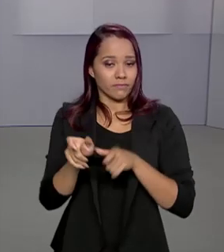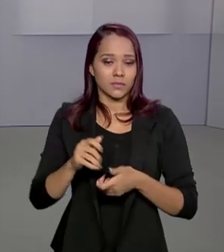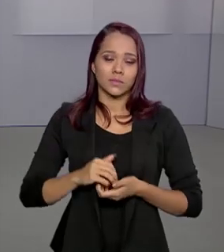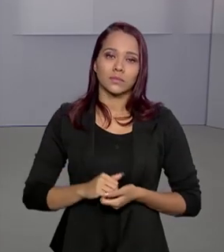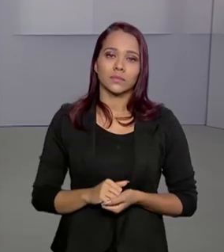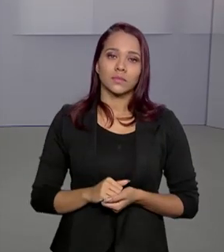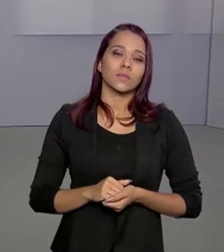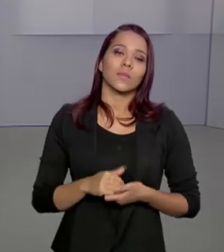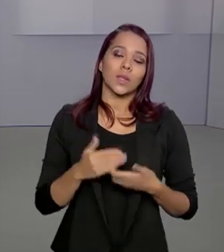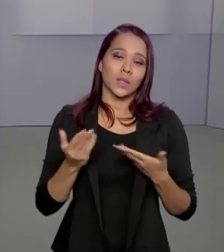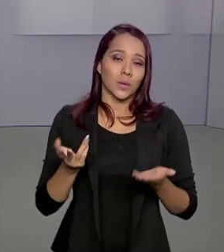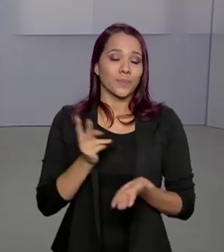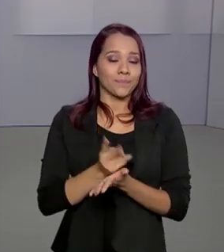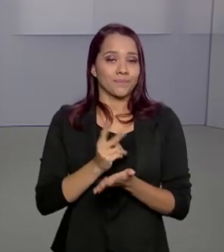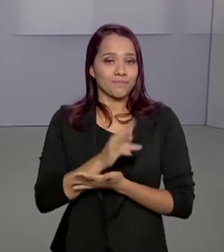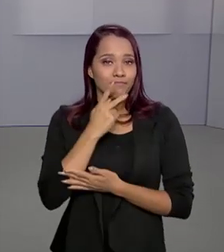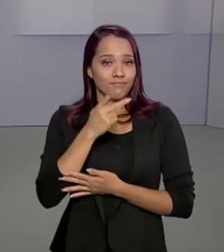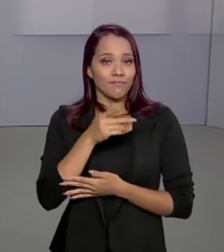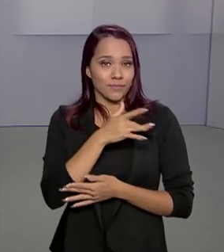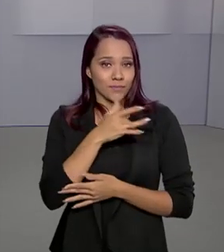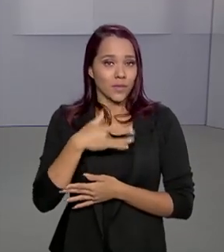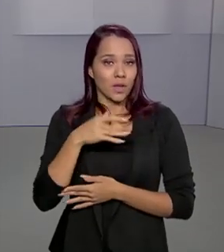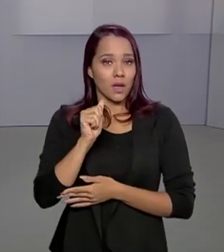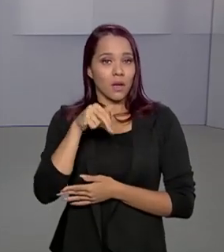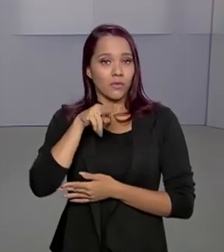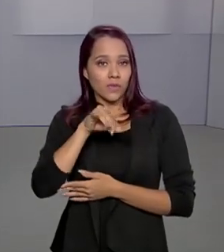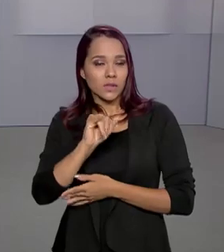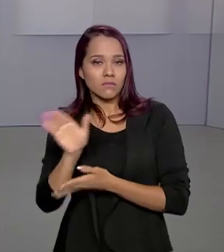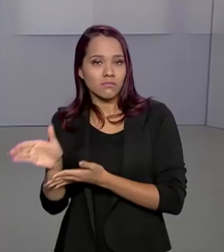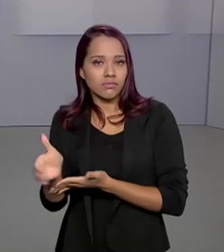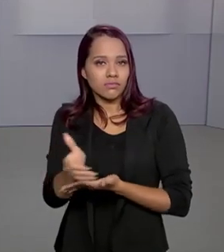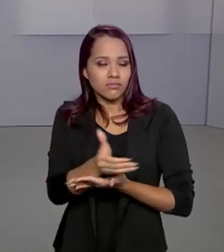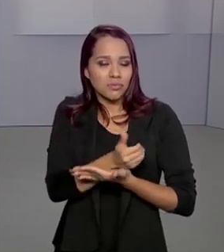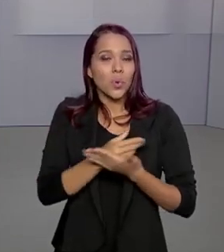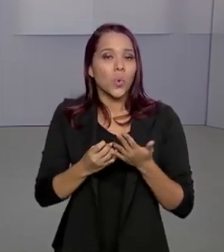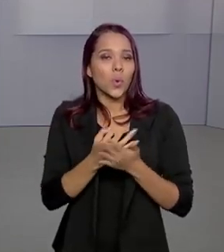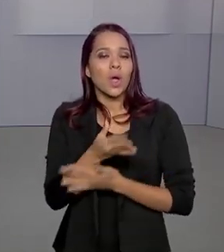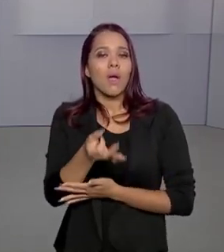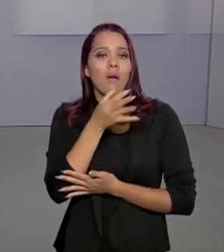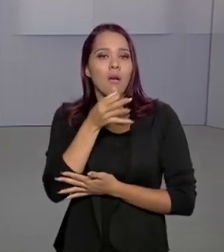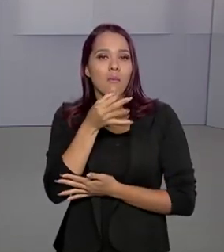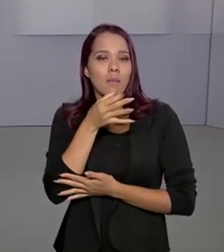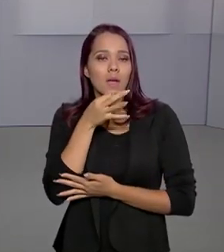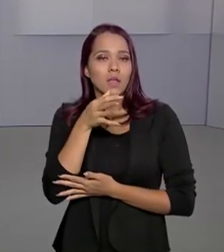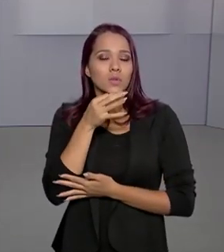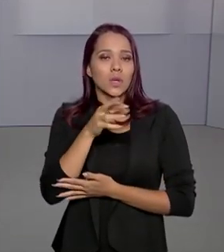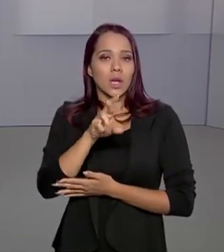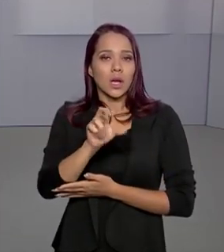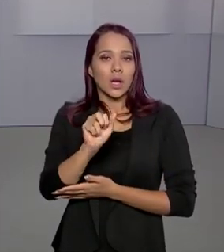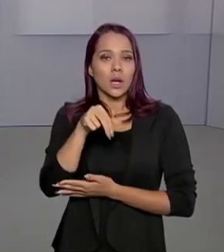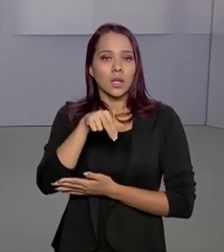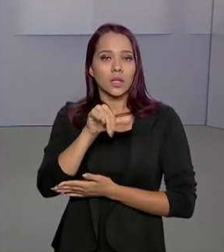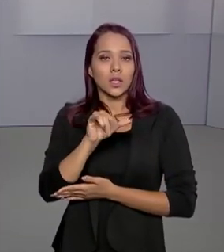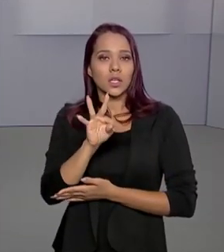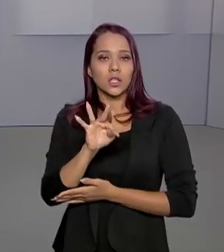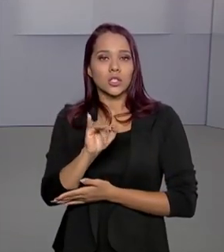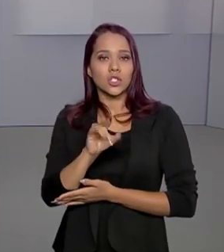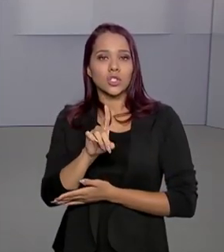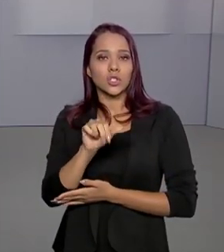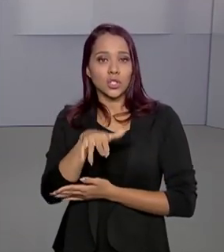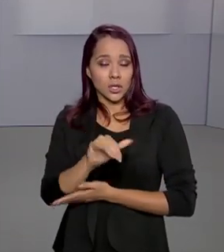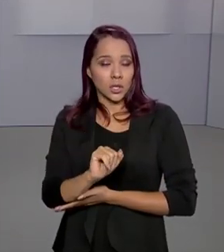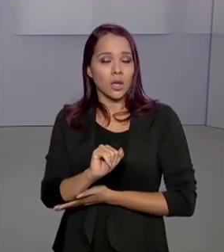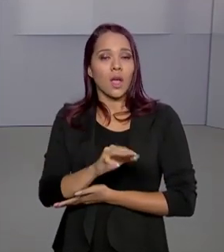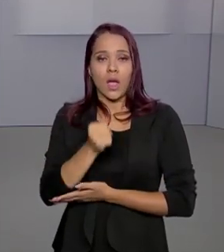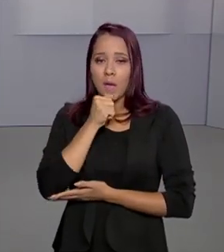Ainda sobre saúde, a Anvisa anunciou o recolhimento de lotes do medicamento cloridrato de ranitidina. A